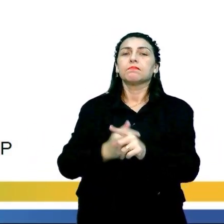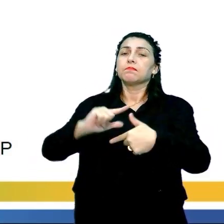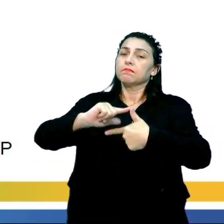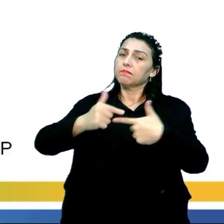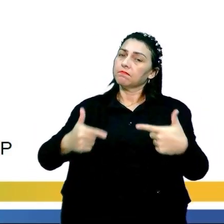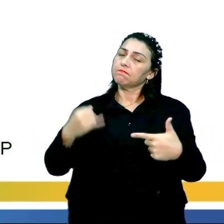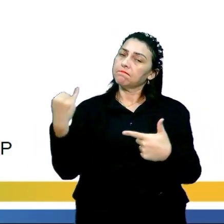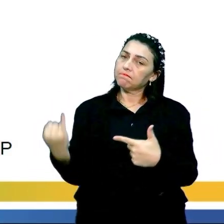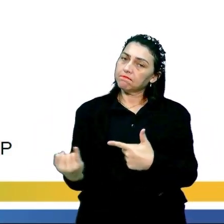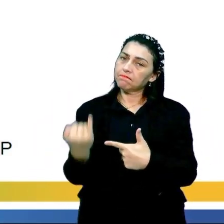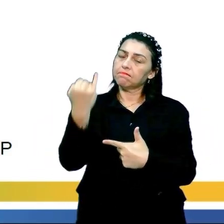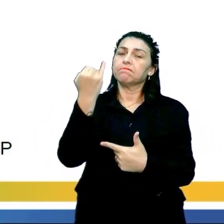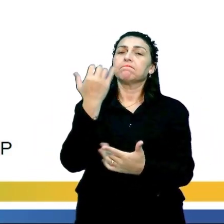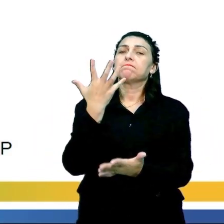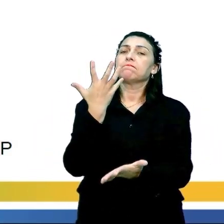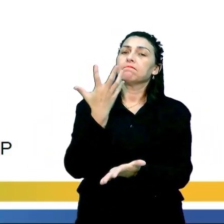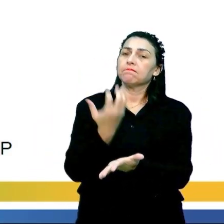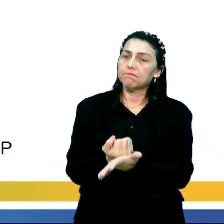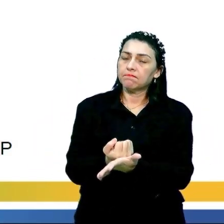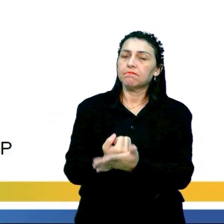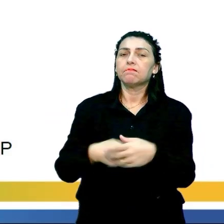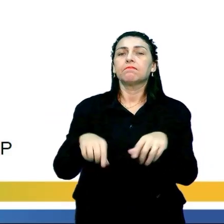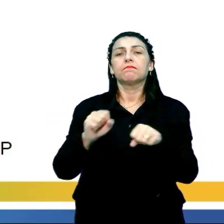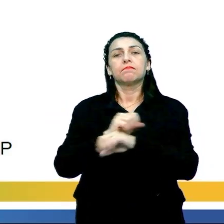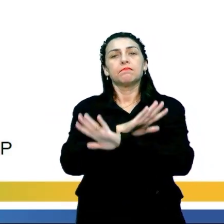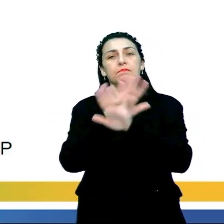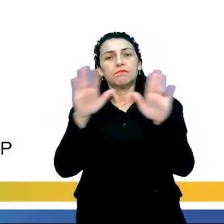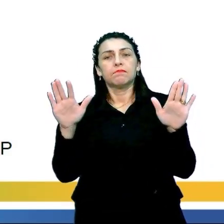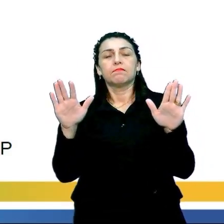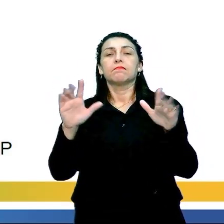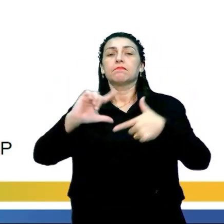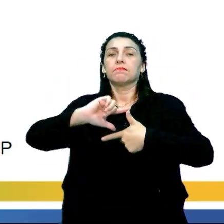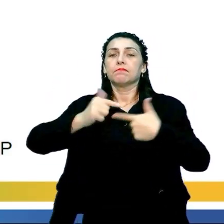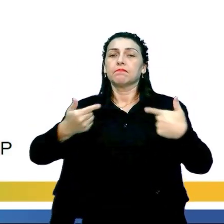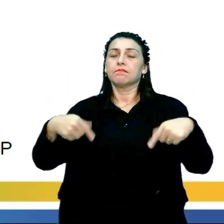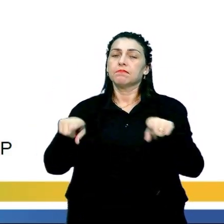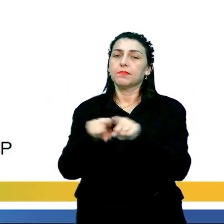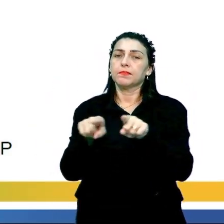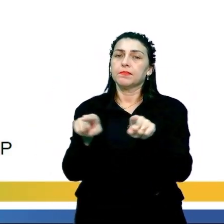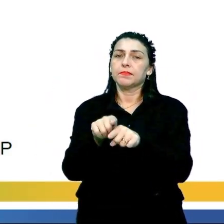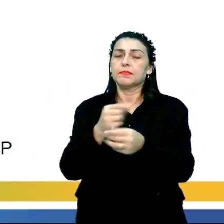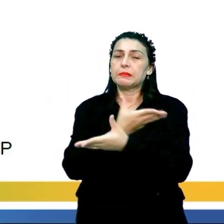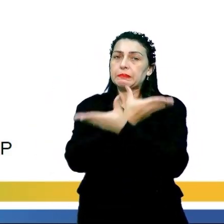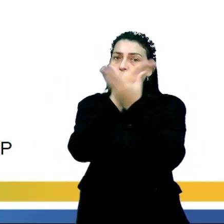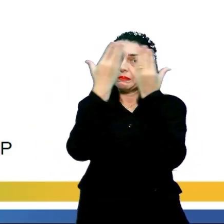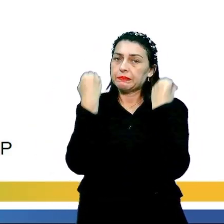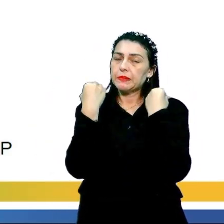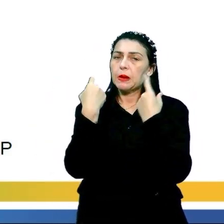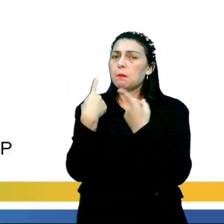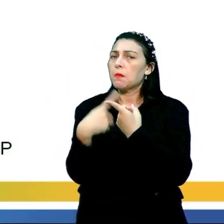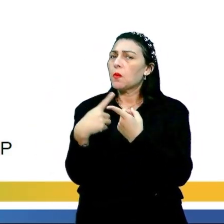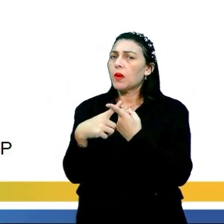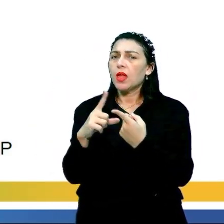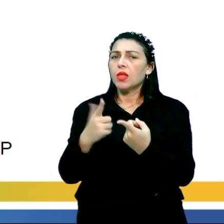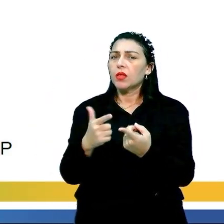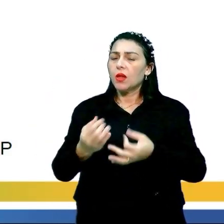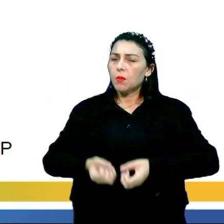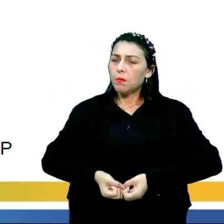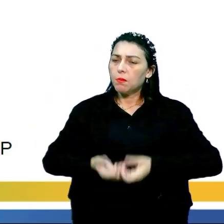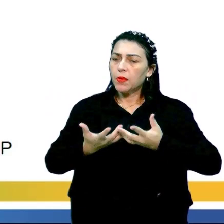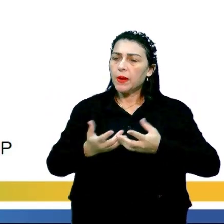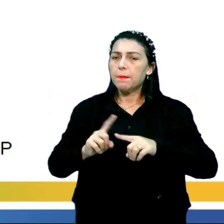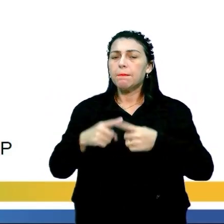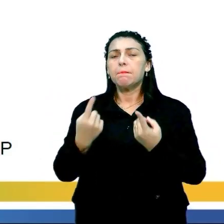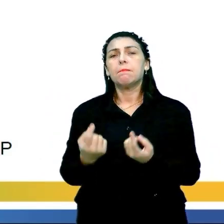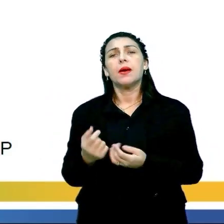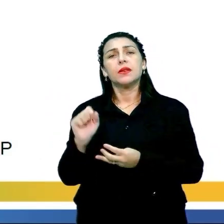dessa arte nacional, e claro, do modernismo. Não esqueça que, professor, por que não tem um poema, e sim